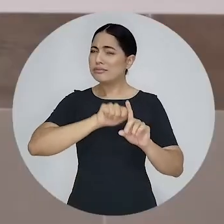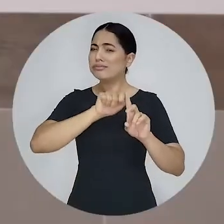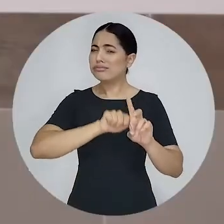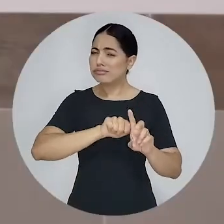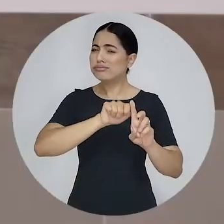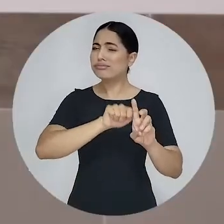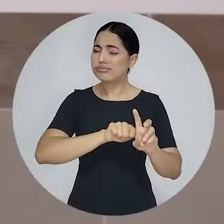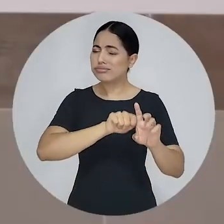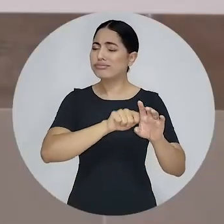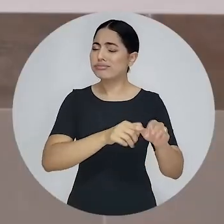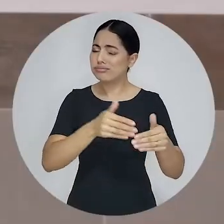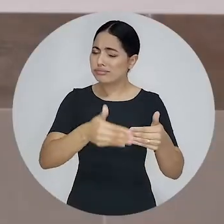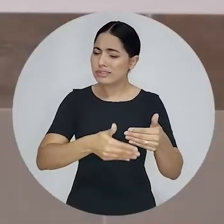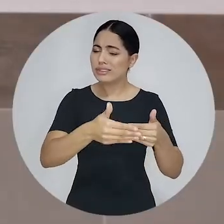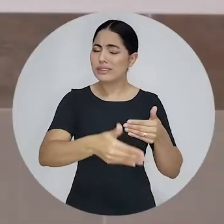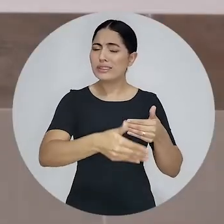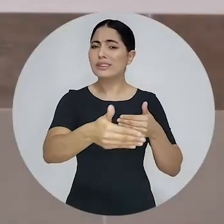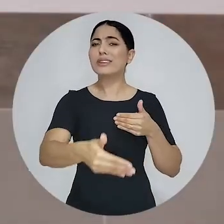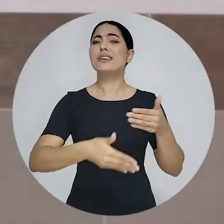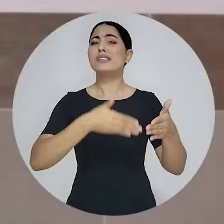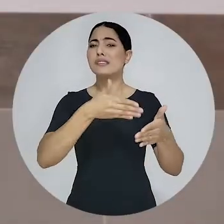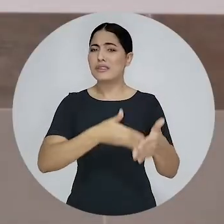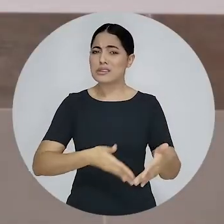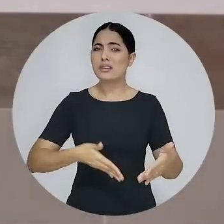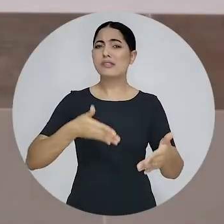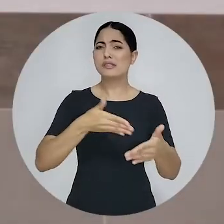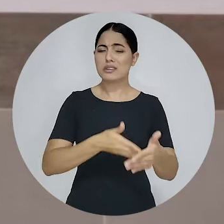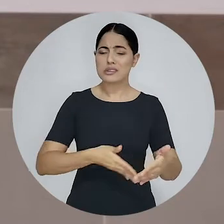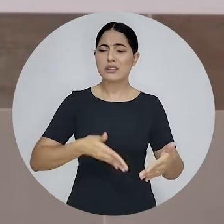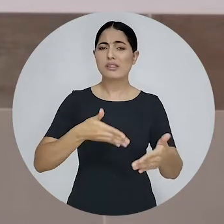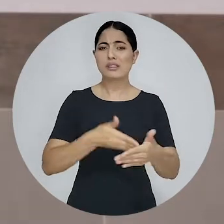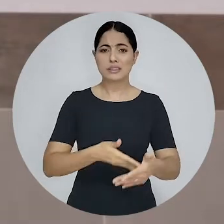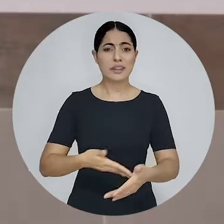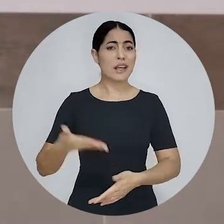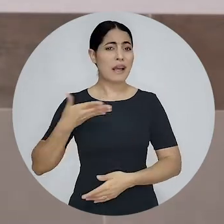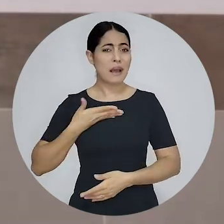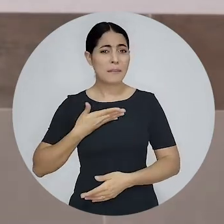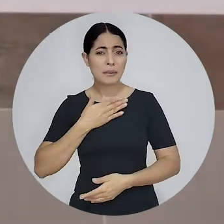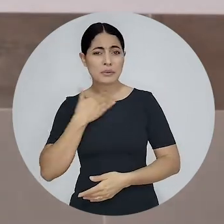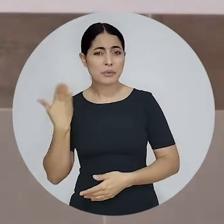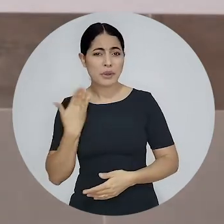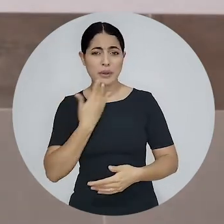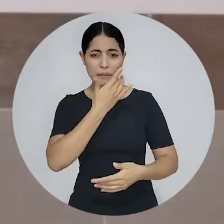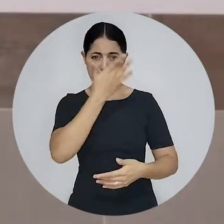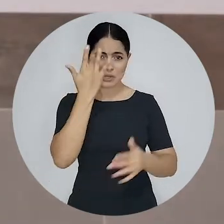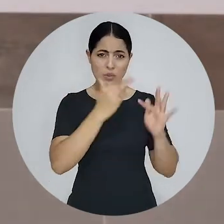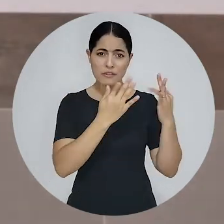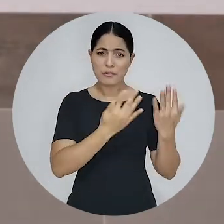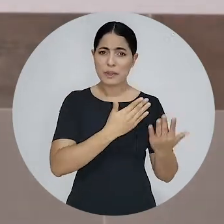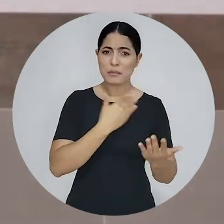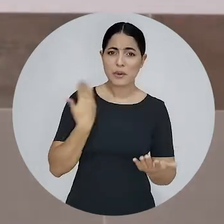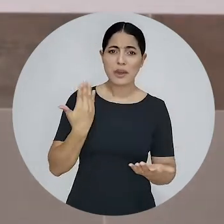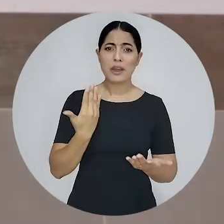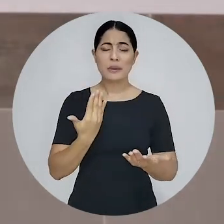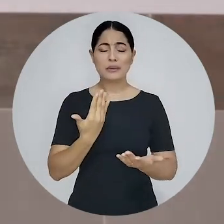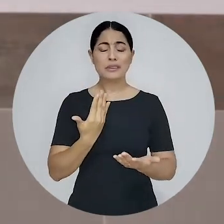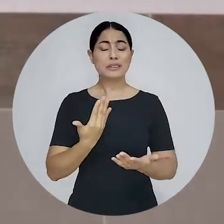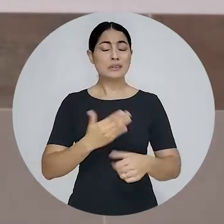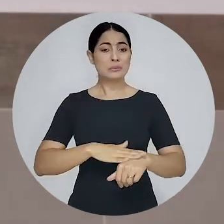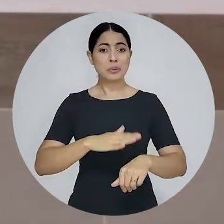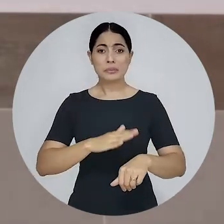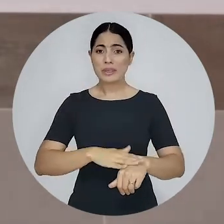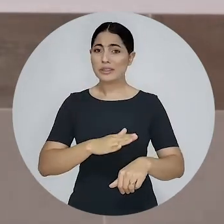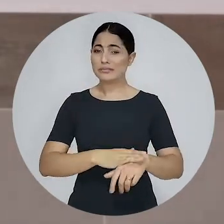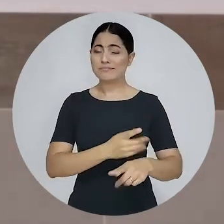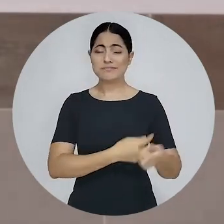Foram meses muito difíceis. Perdemos amigos, perdemos parentes, tivemos uma crise econômica enorme,